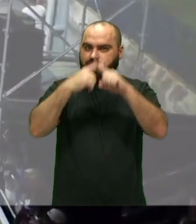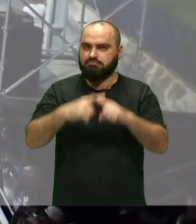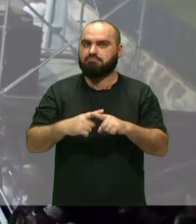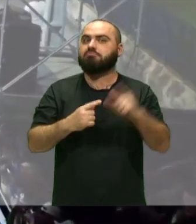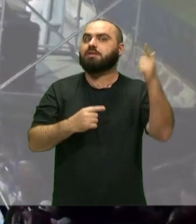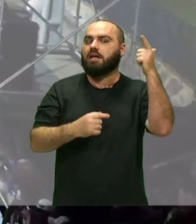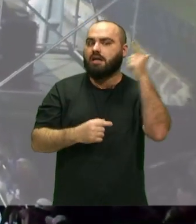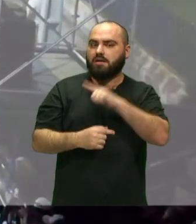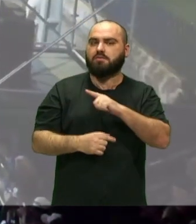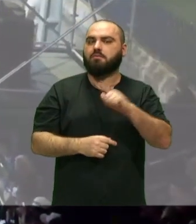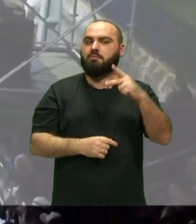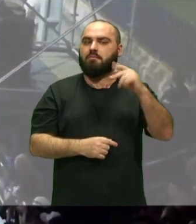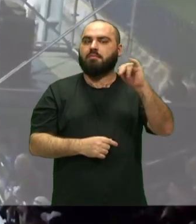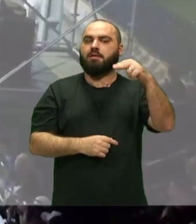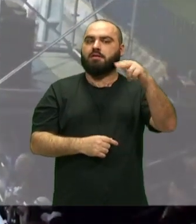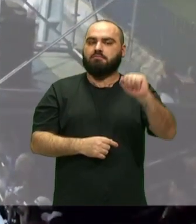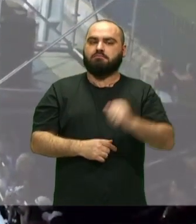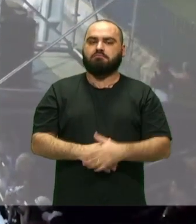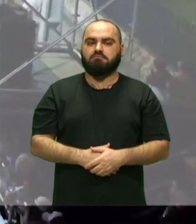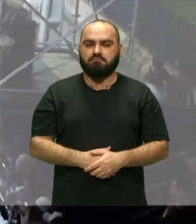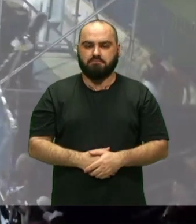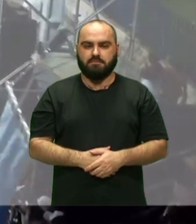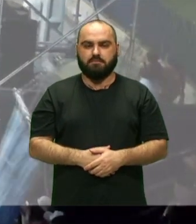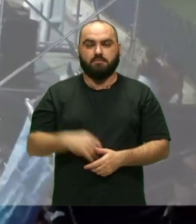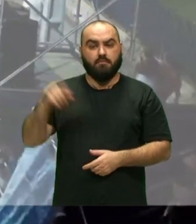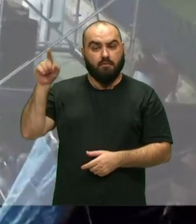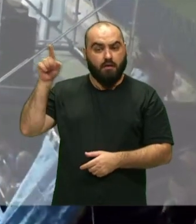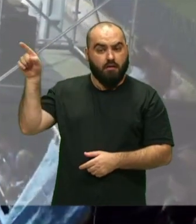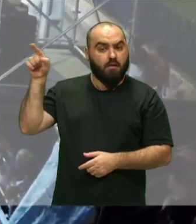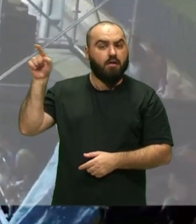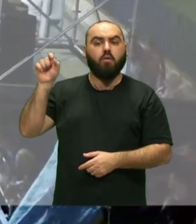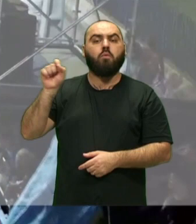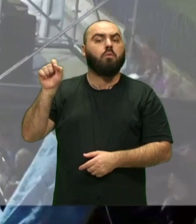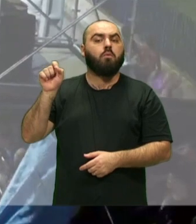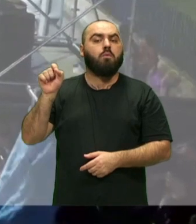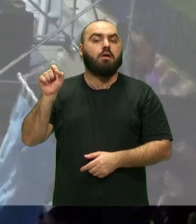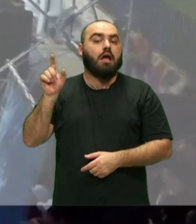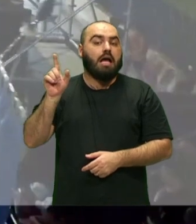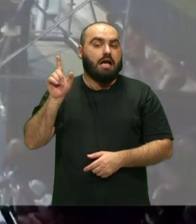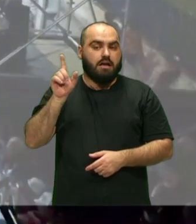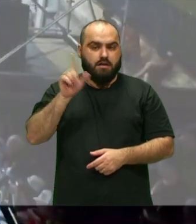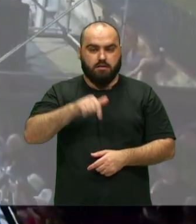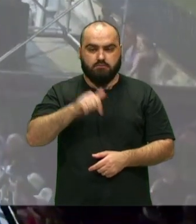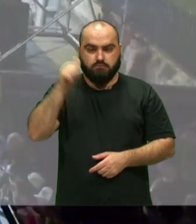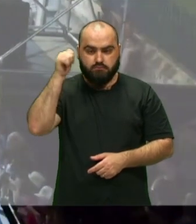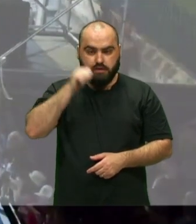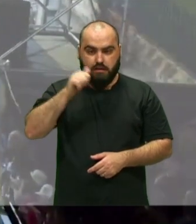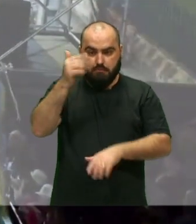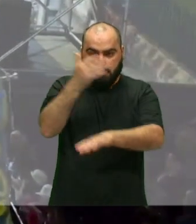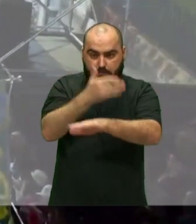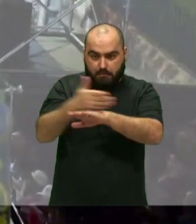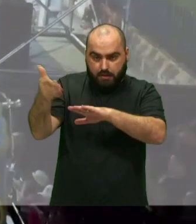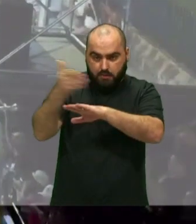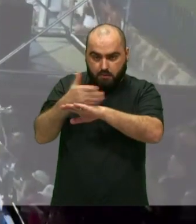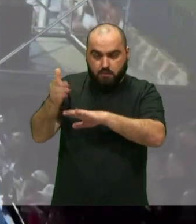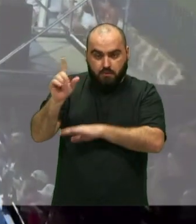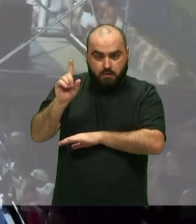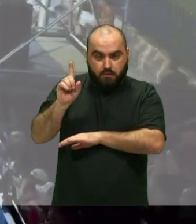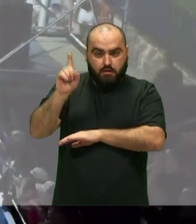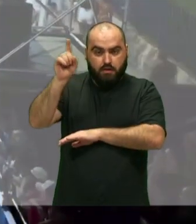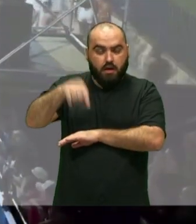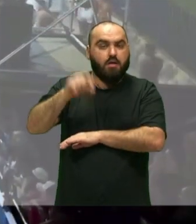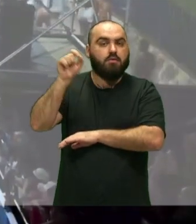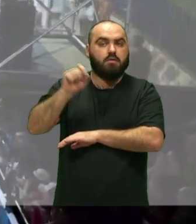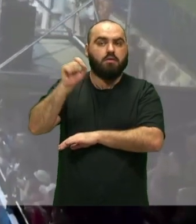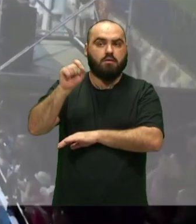é organizado aquela, no caso aquela ala toda de branco ali é a ala como se